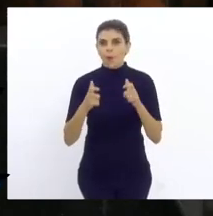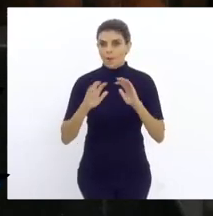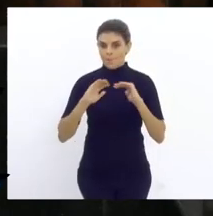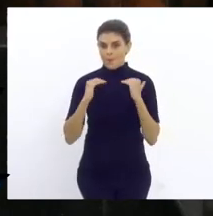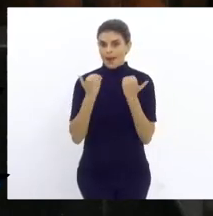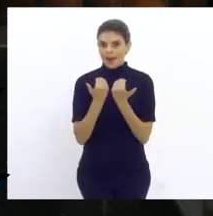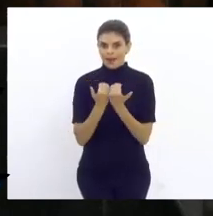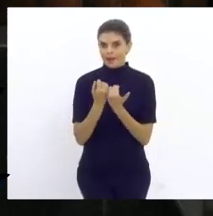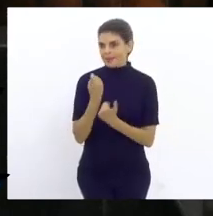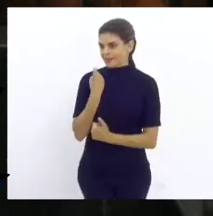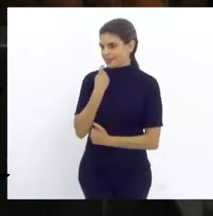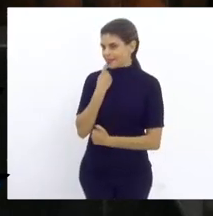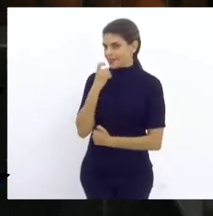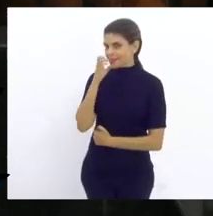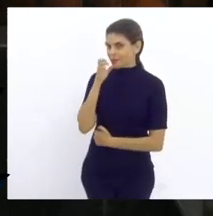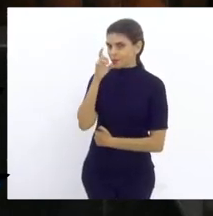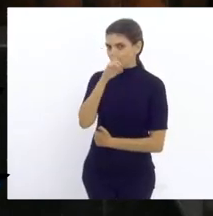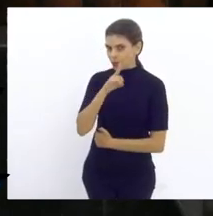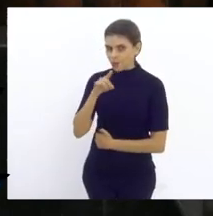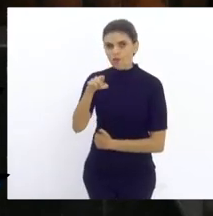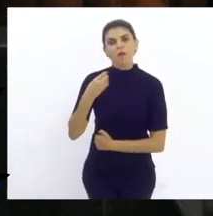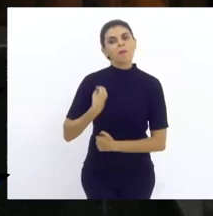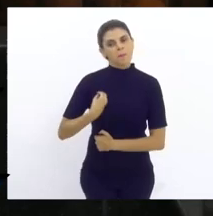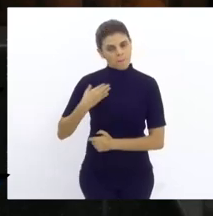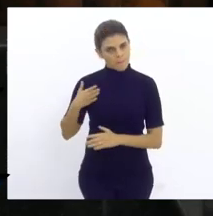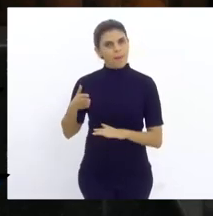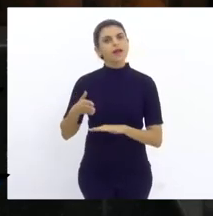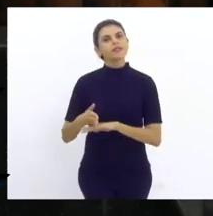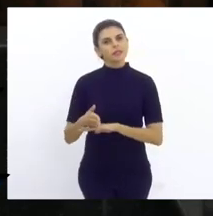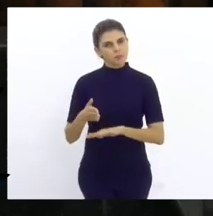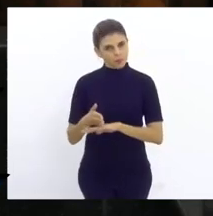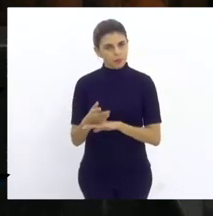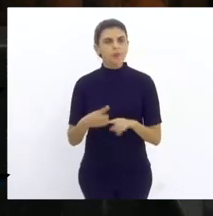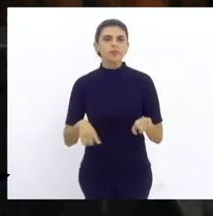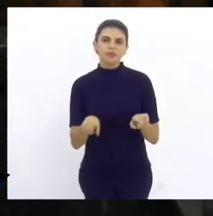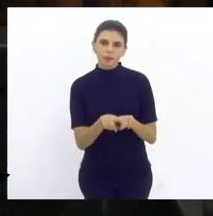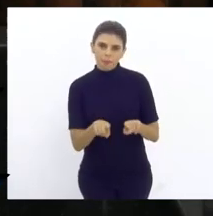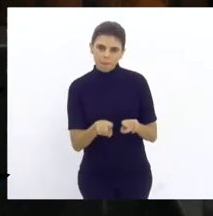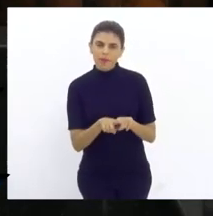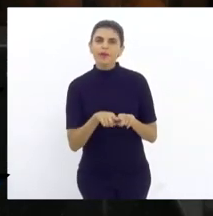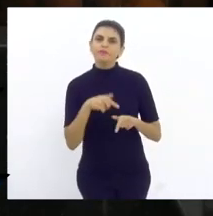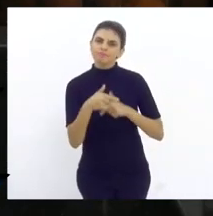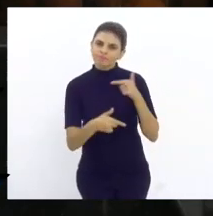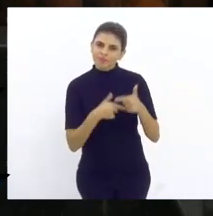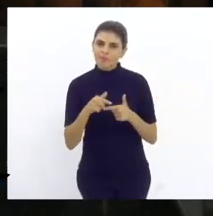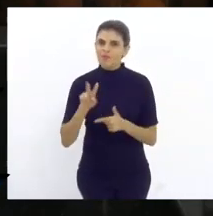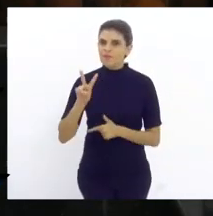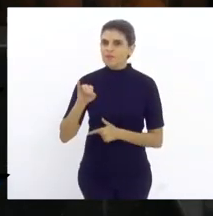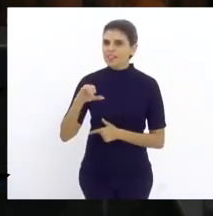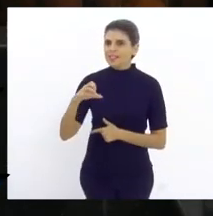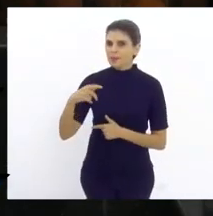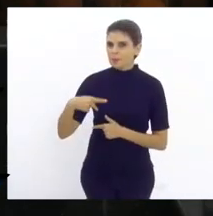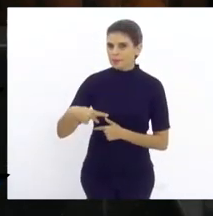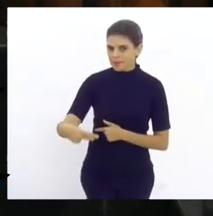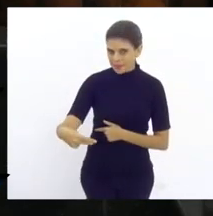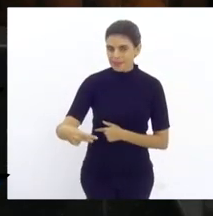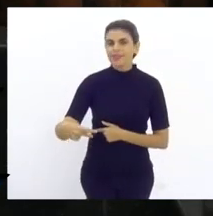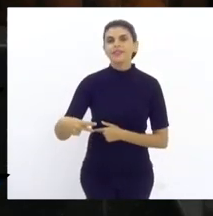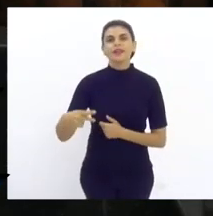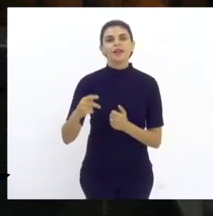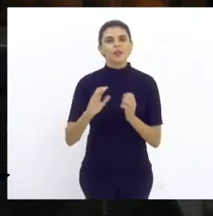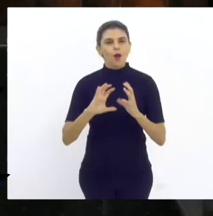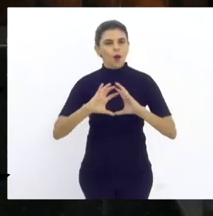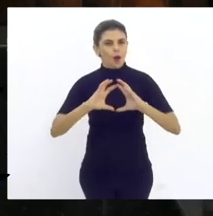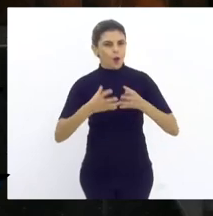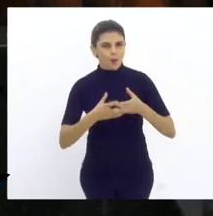final de semana, a qual a Vossa Excelência participou, também como vice-presidente da comissão de esporte dessa casa,